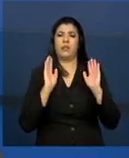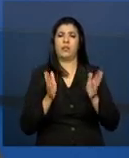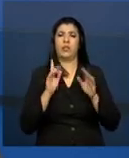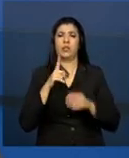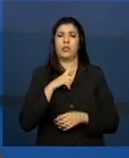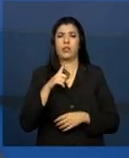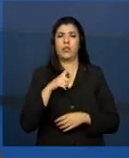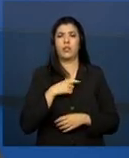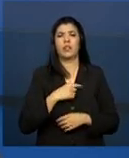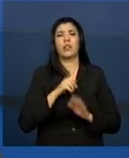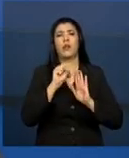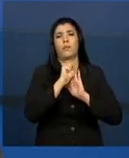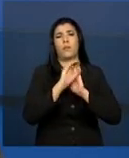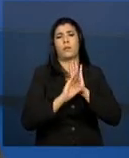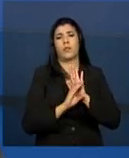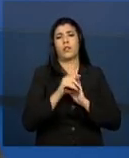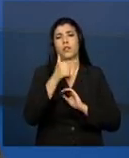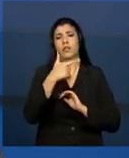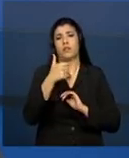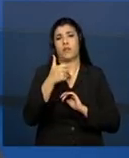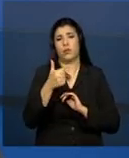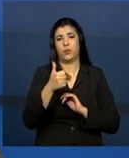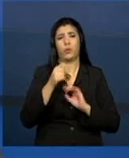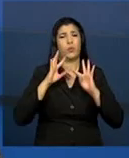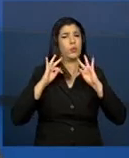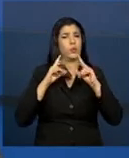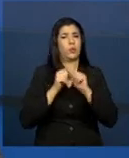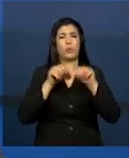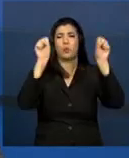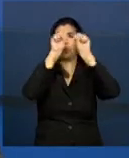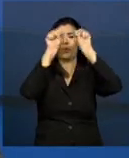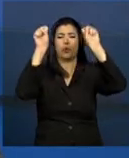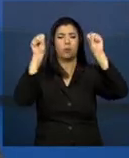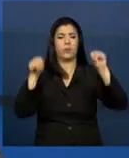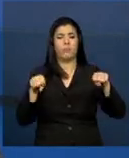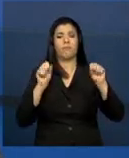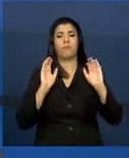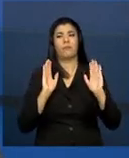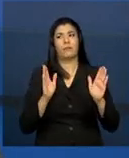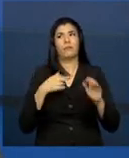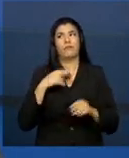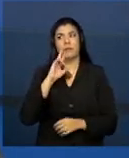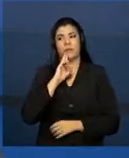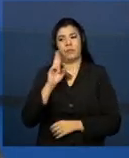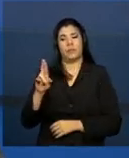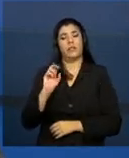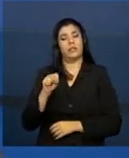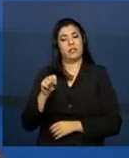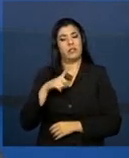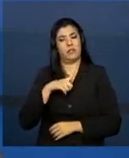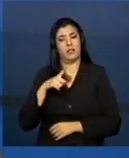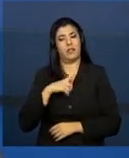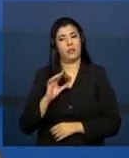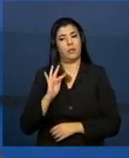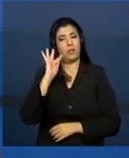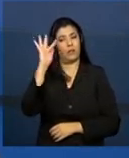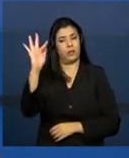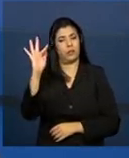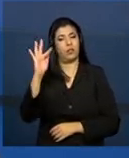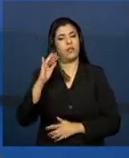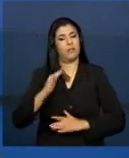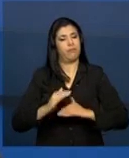no século XXI, tudo está sendo informatizado. E a gente dizia, olha, teremos, mas vamos